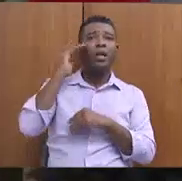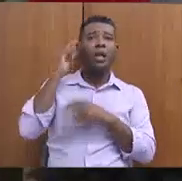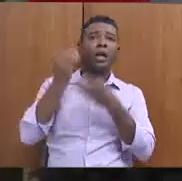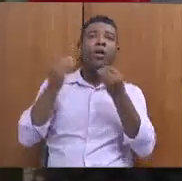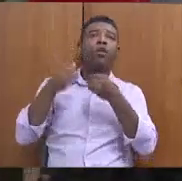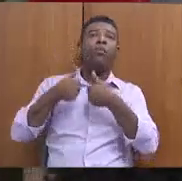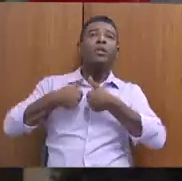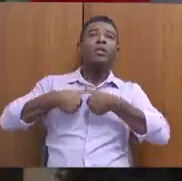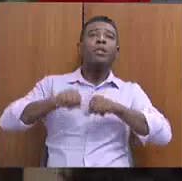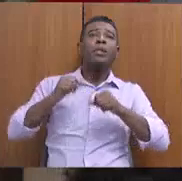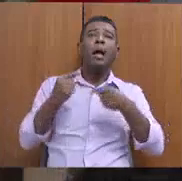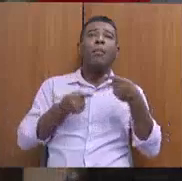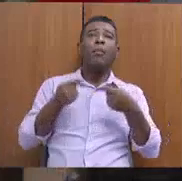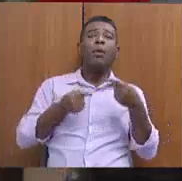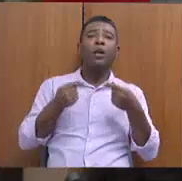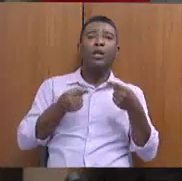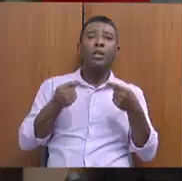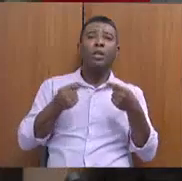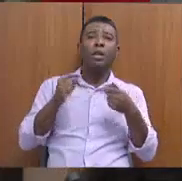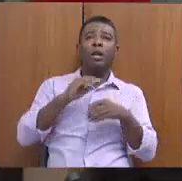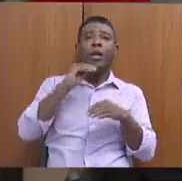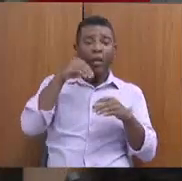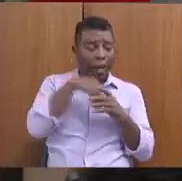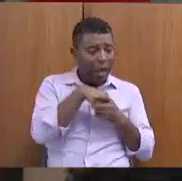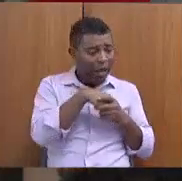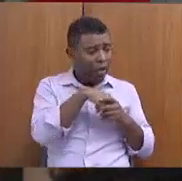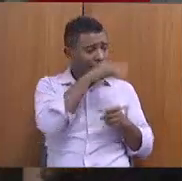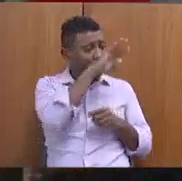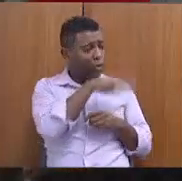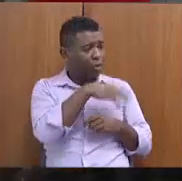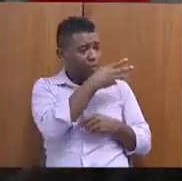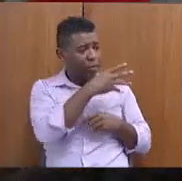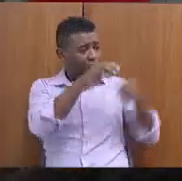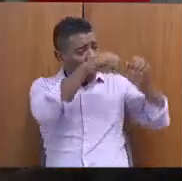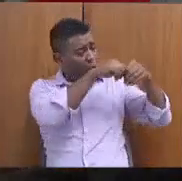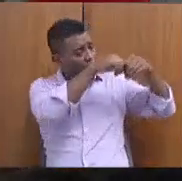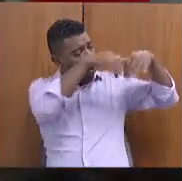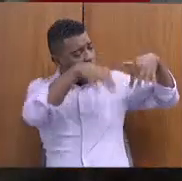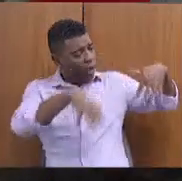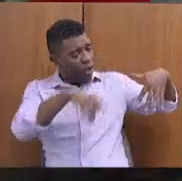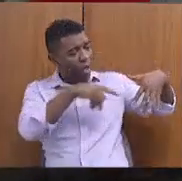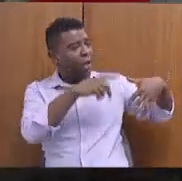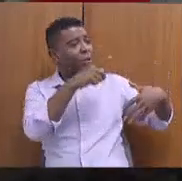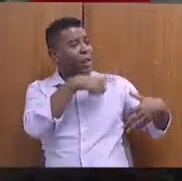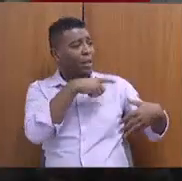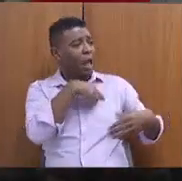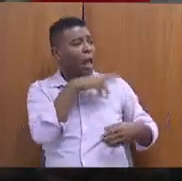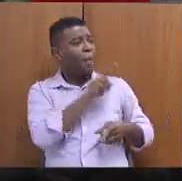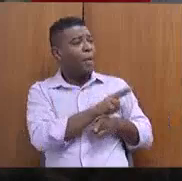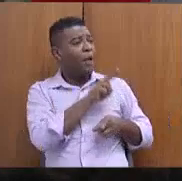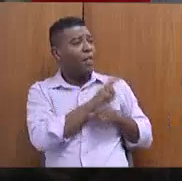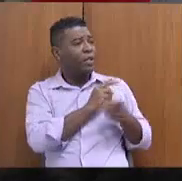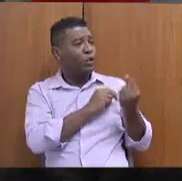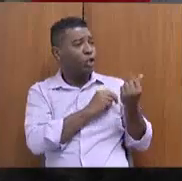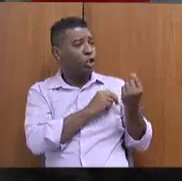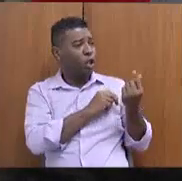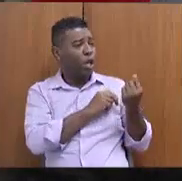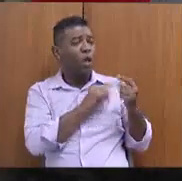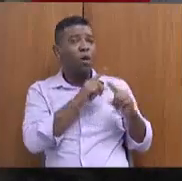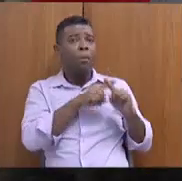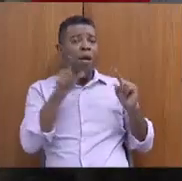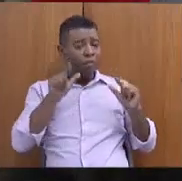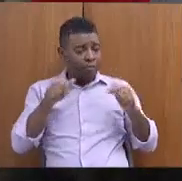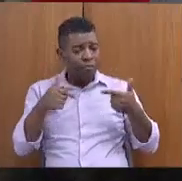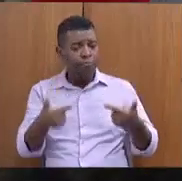que está prevista no organograma, que tem previsão orçamentária, mas não tem empenho e execução zero. Está aqui,